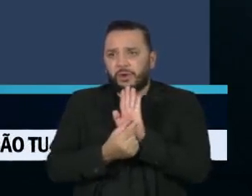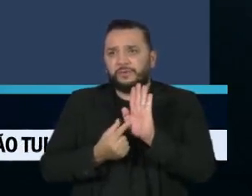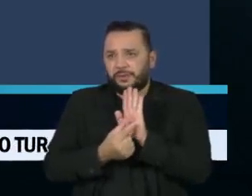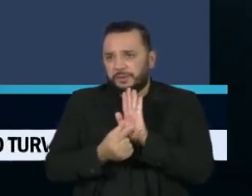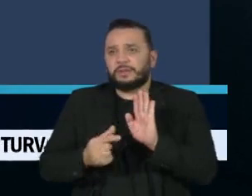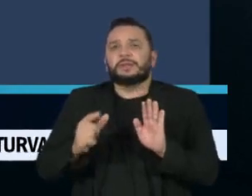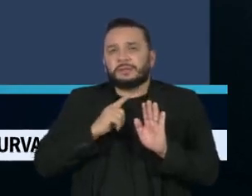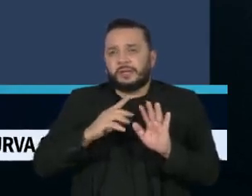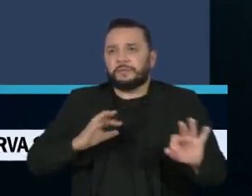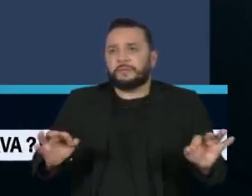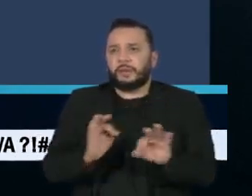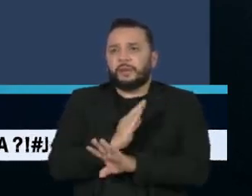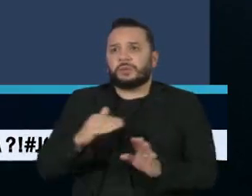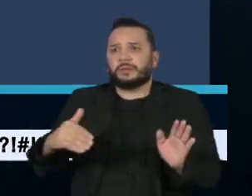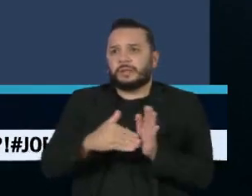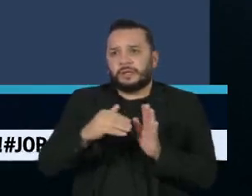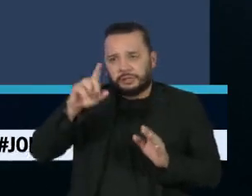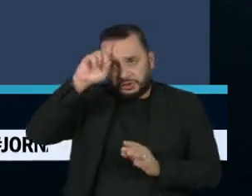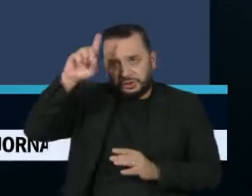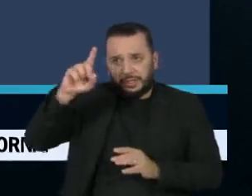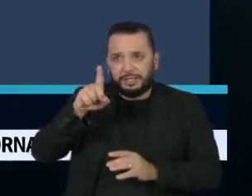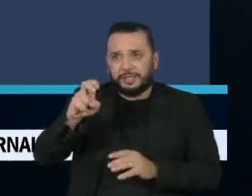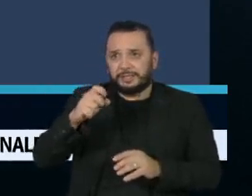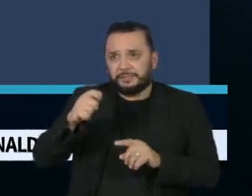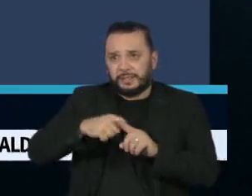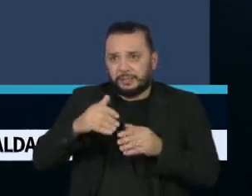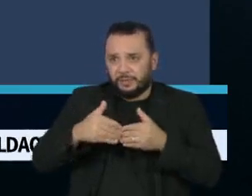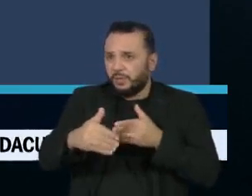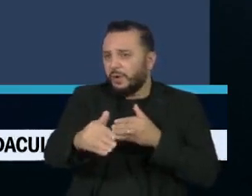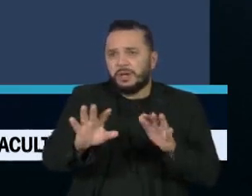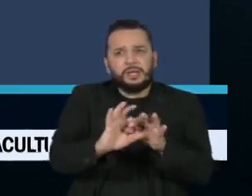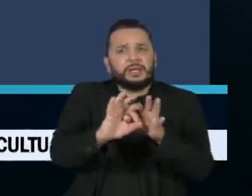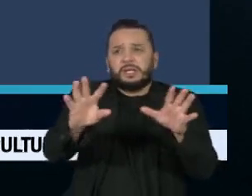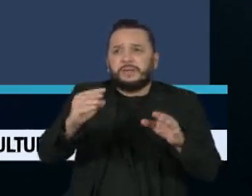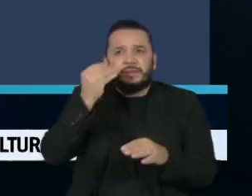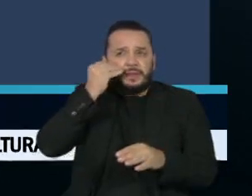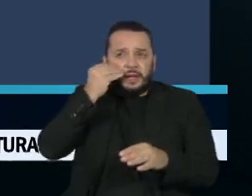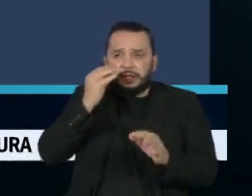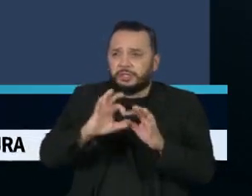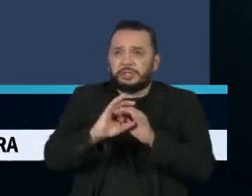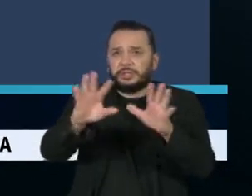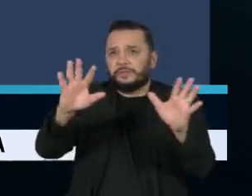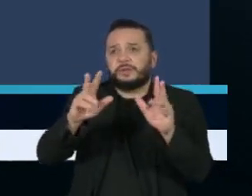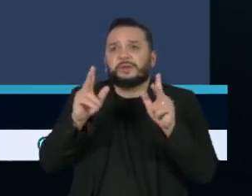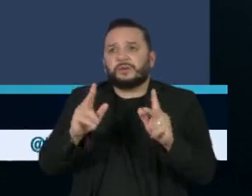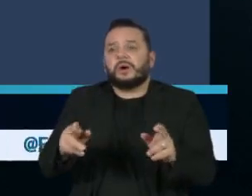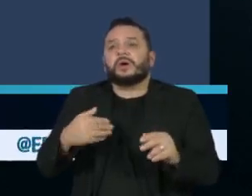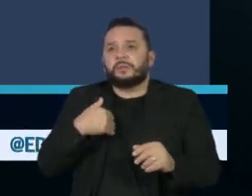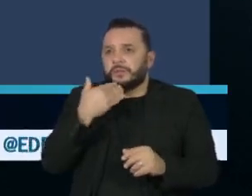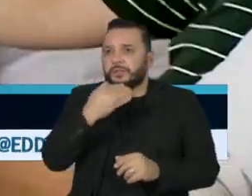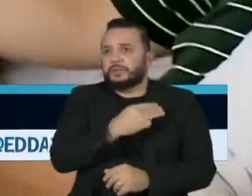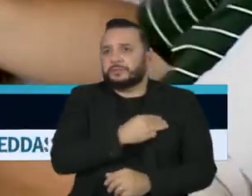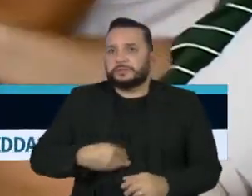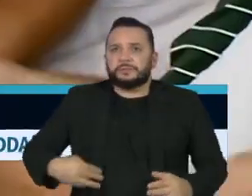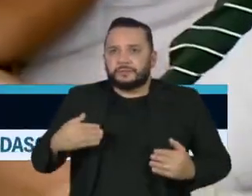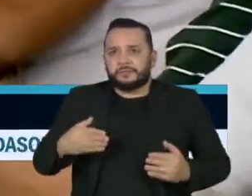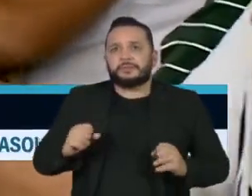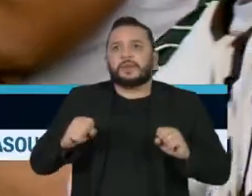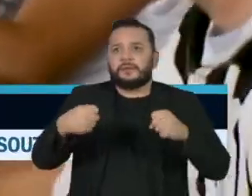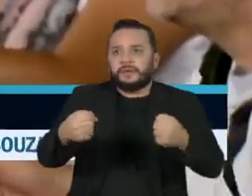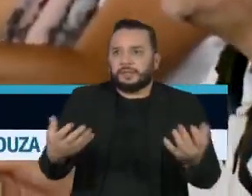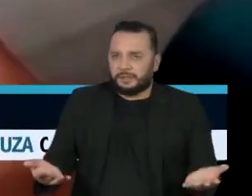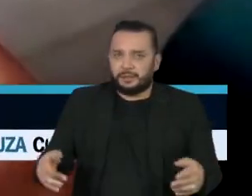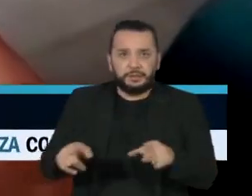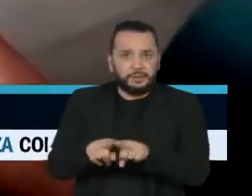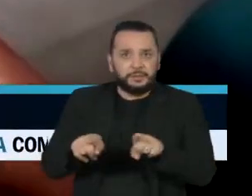ano estará pronto até o dia 15 deste mês, quando ficará disponível para testes, como pediu o Ministério da Defesa. O tribunal